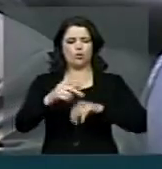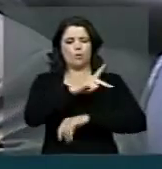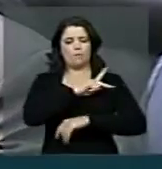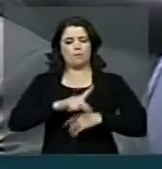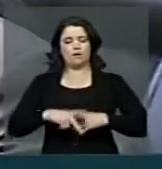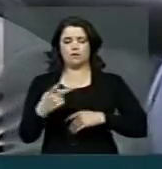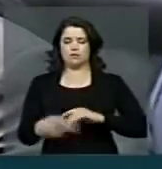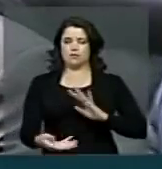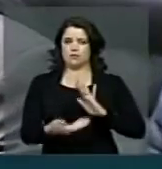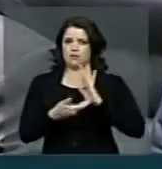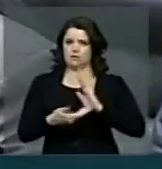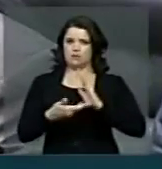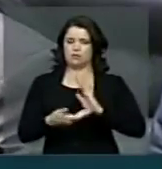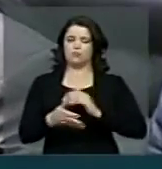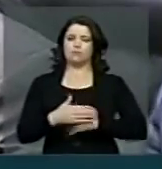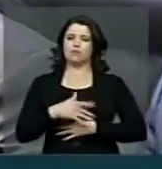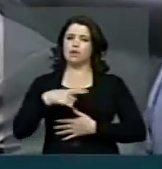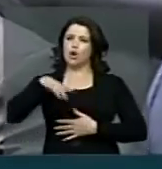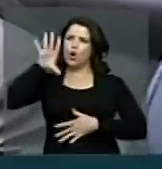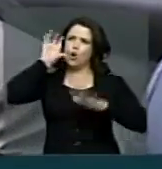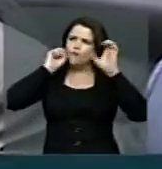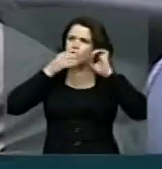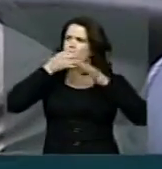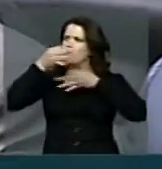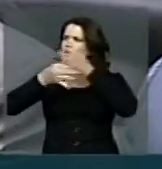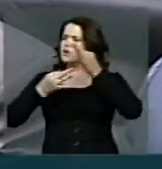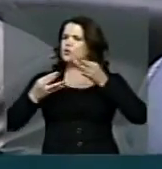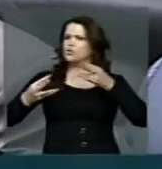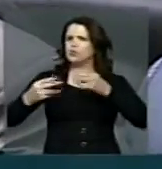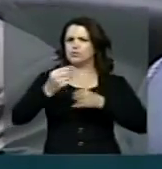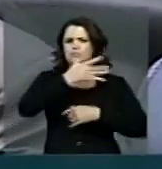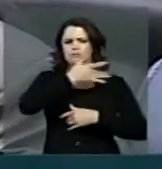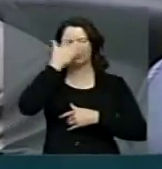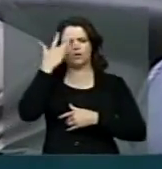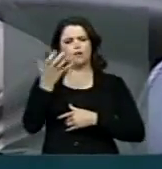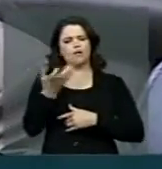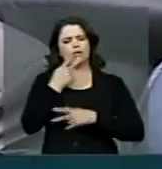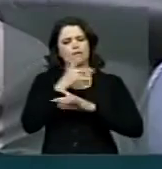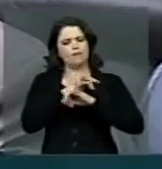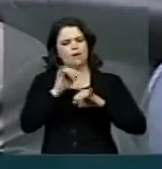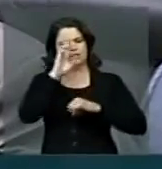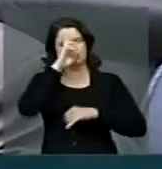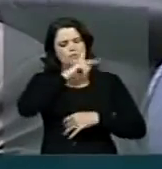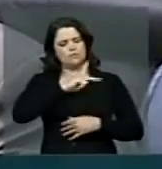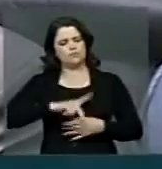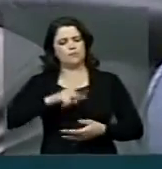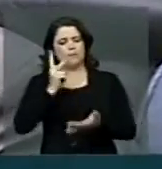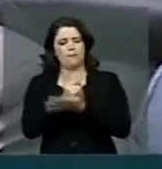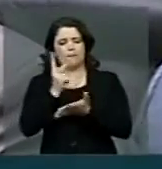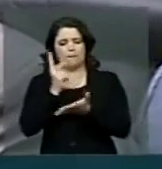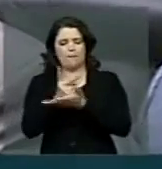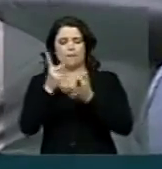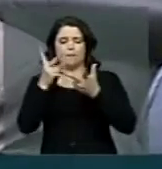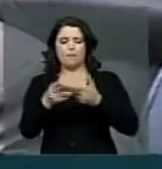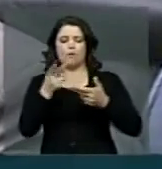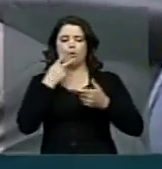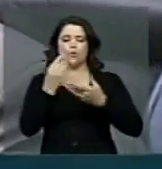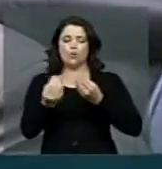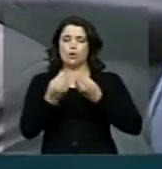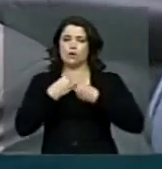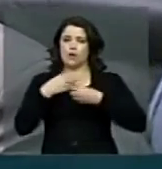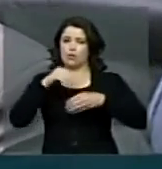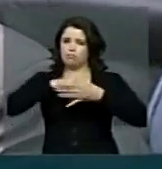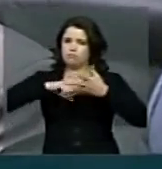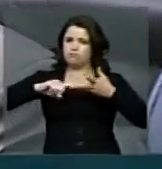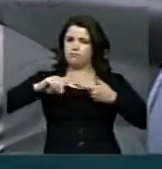desta casa tem ouvido a voz das ruas. E eu quero dizer, presidente, que da mesma forma que foi recebido aqui